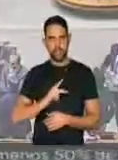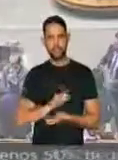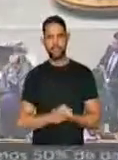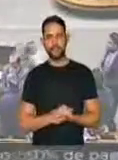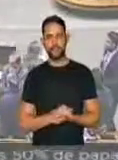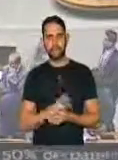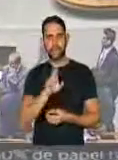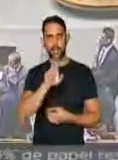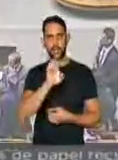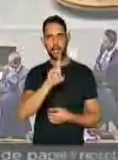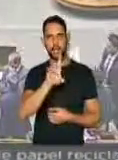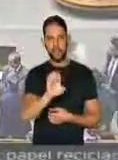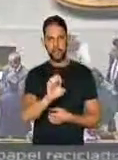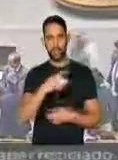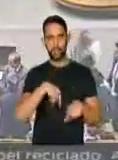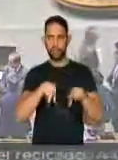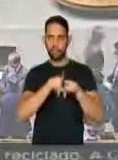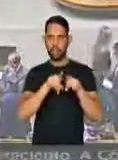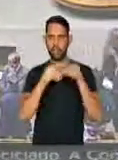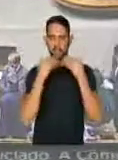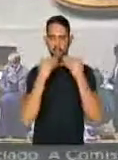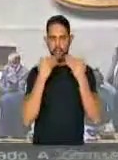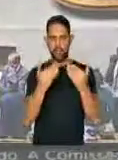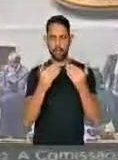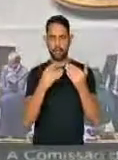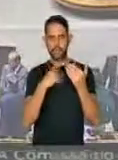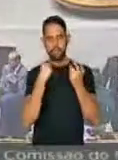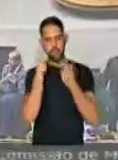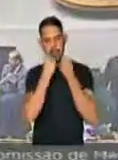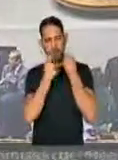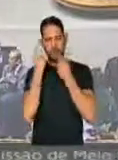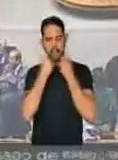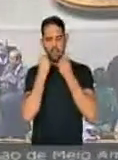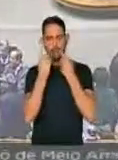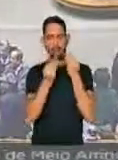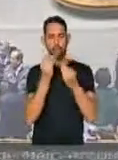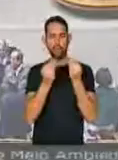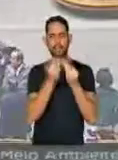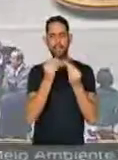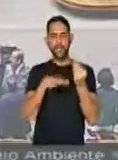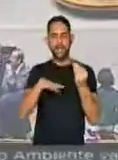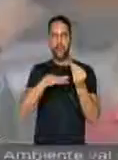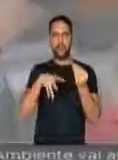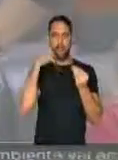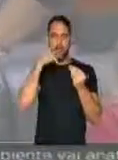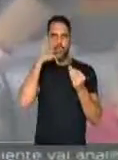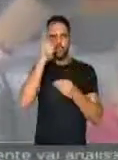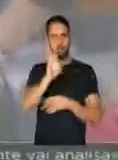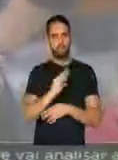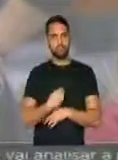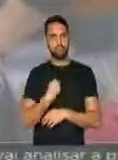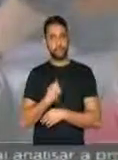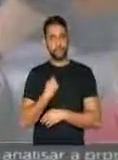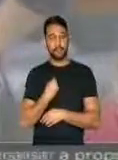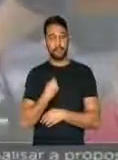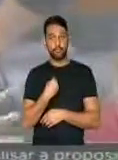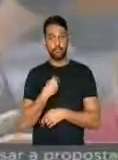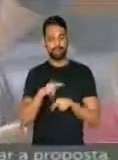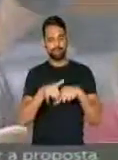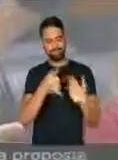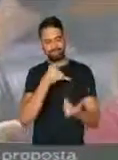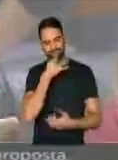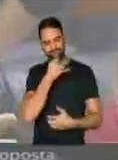A rede também demonstra aqui a sua preocupação com o estado político atual do nosso país. É